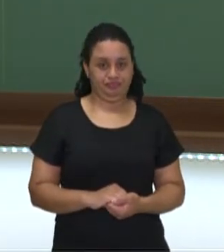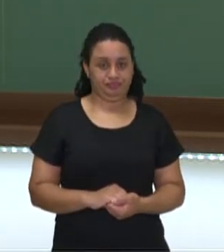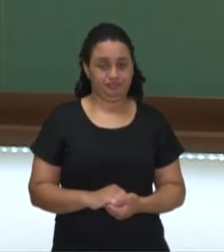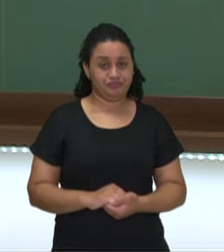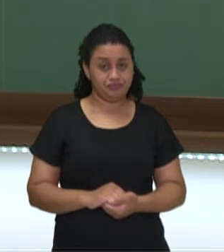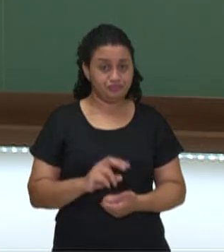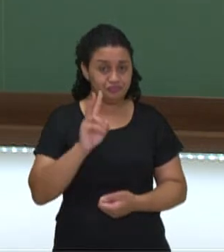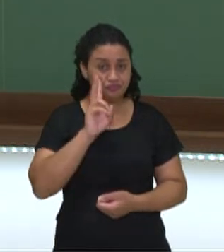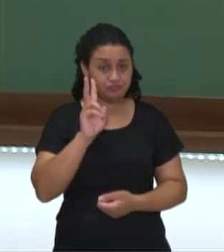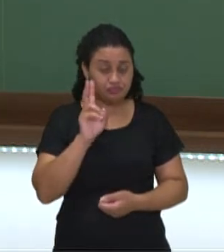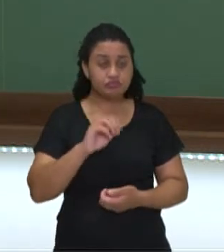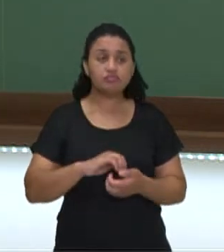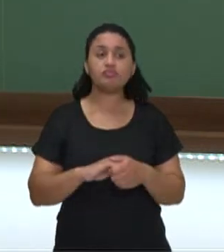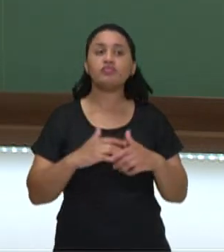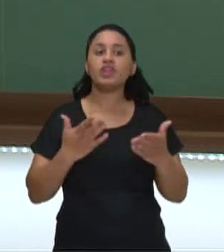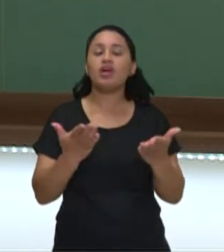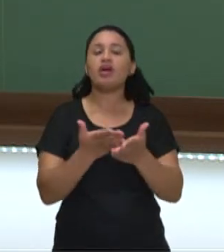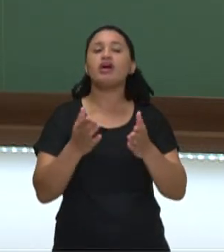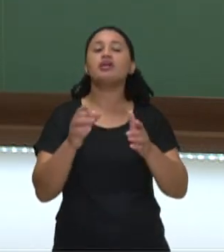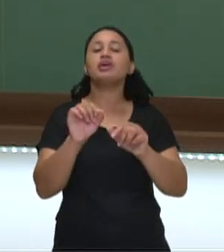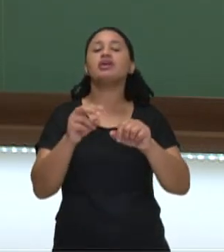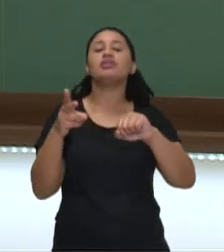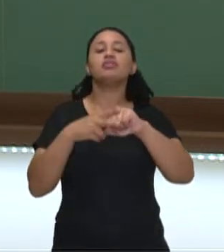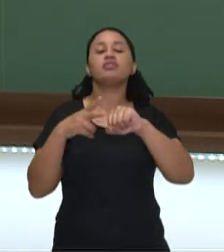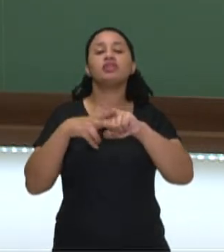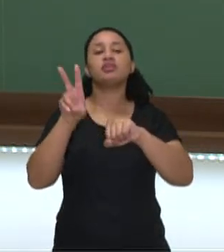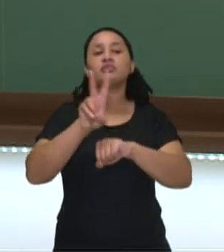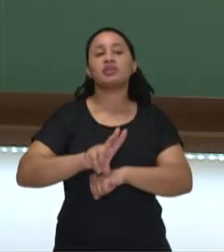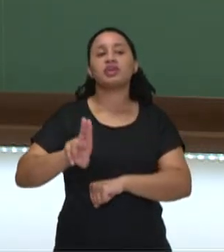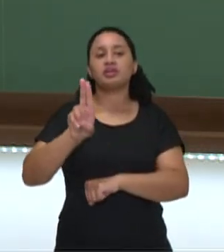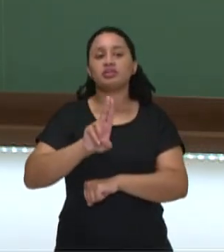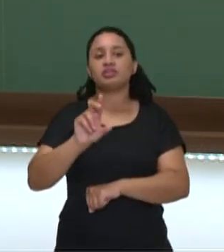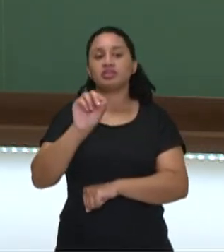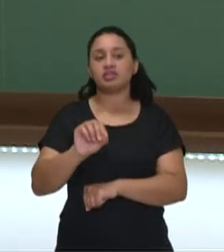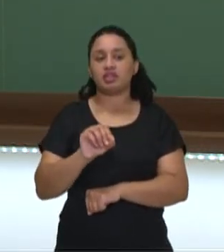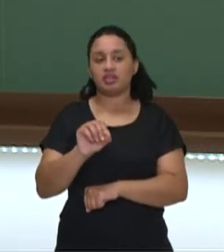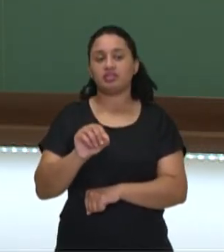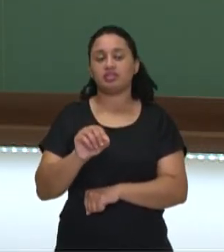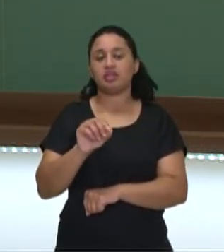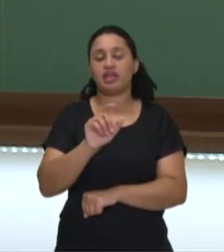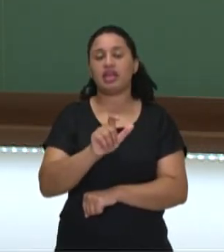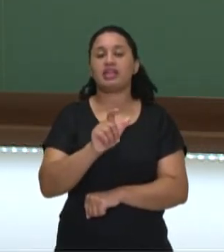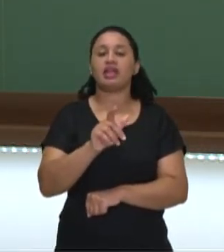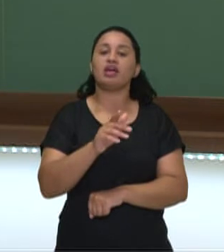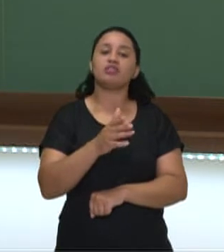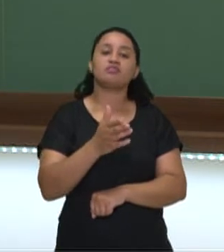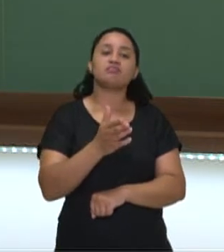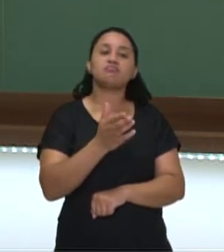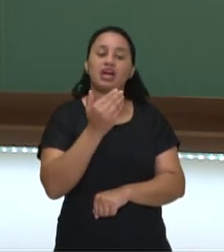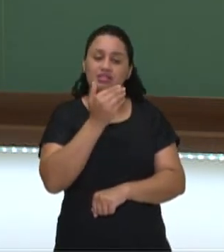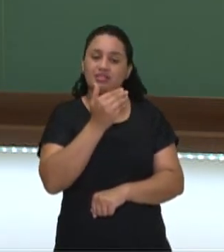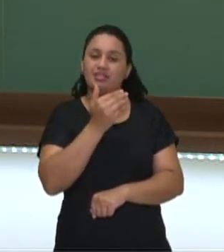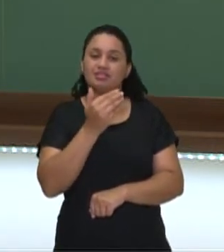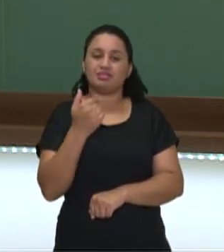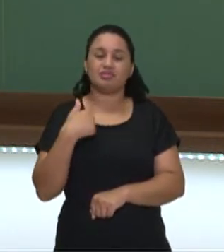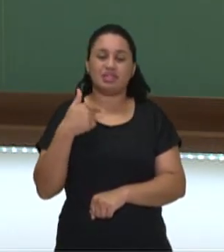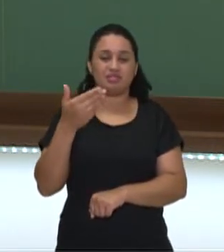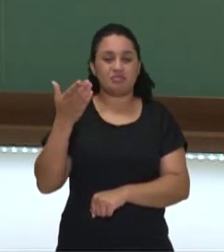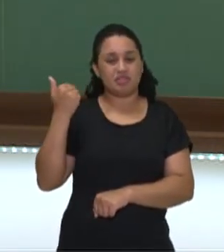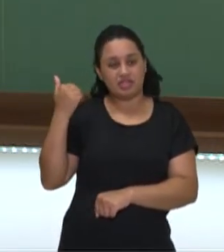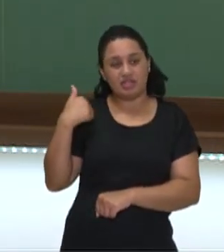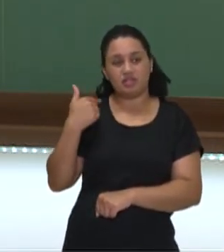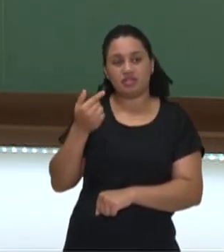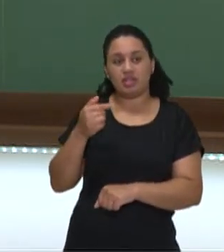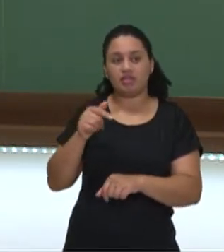E aí, o verbo que vai ser utilizado são os verbos que estão no participio passado, ou seja, na terceira